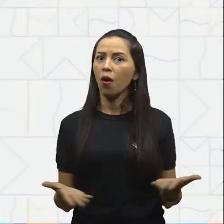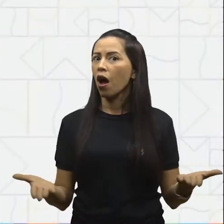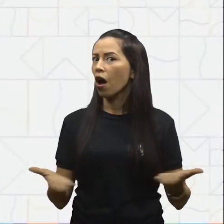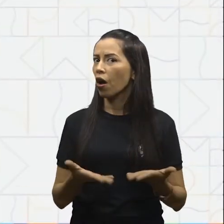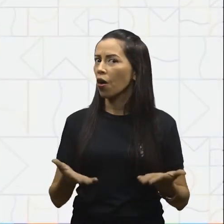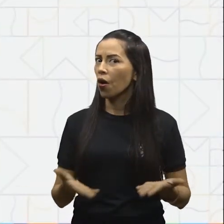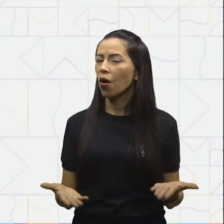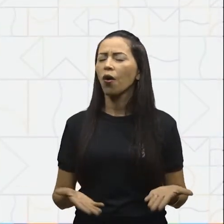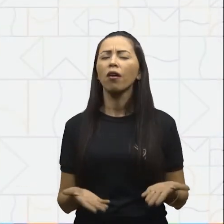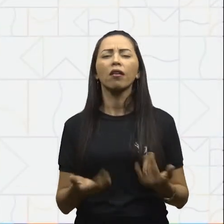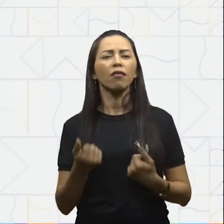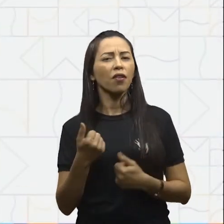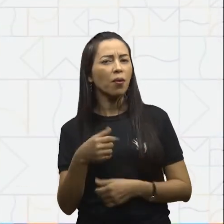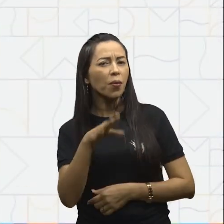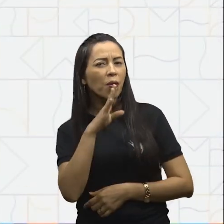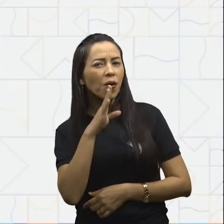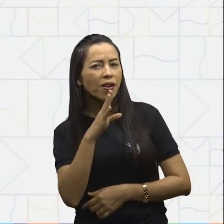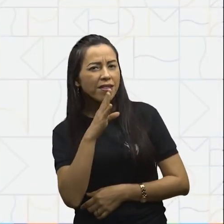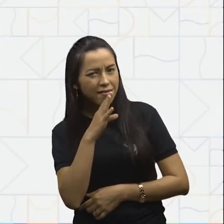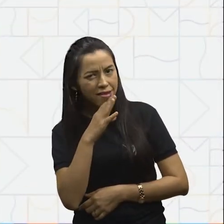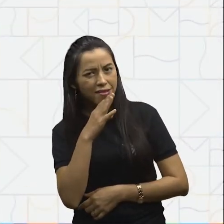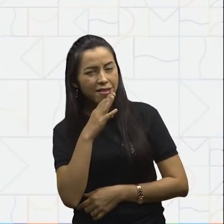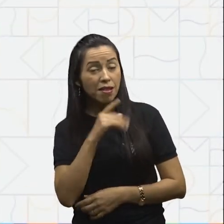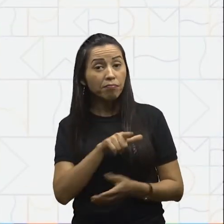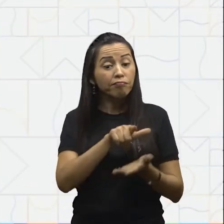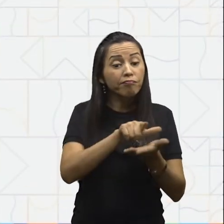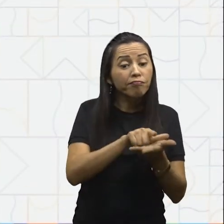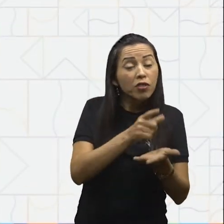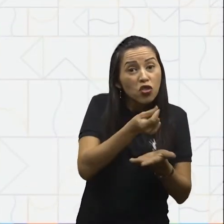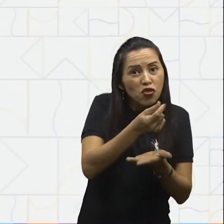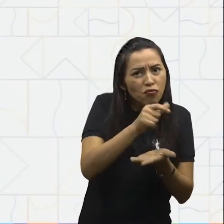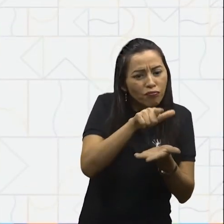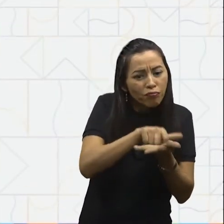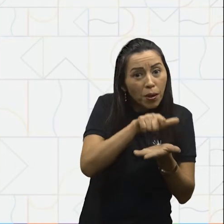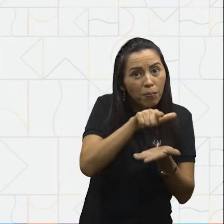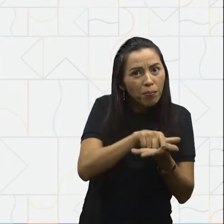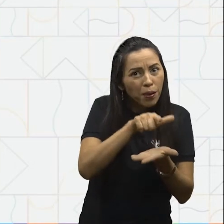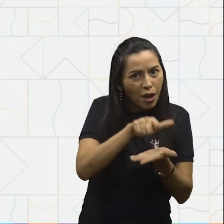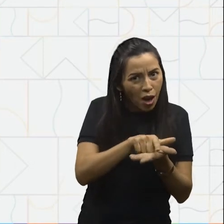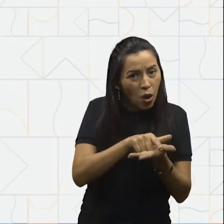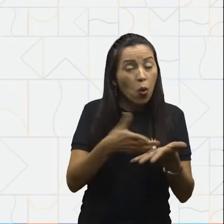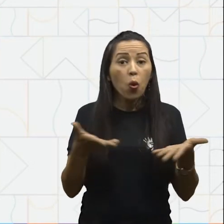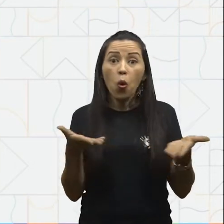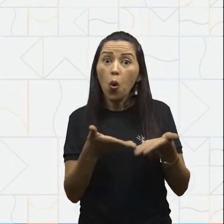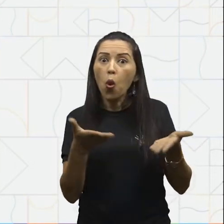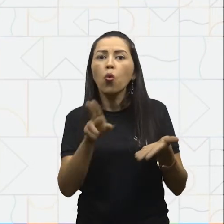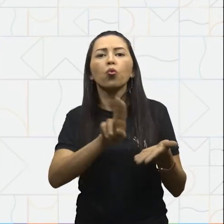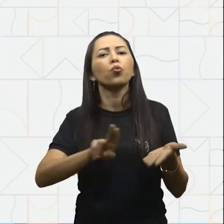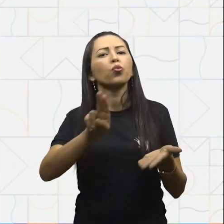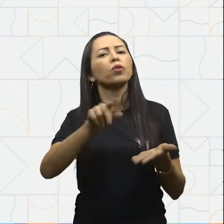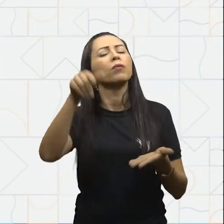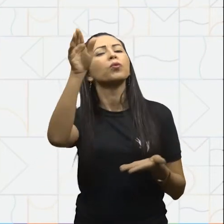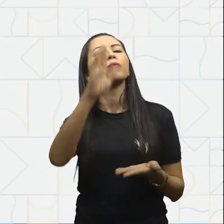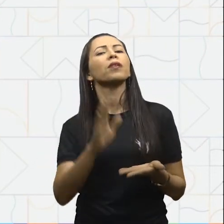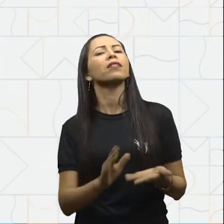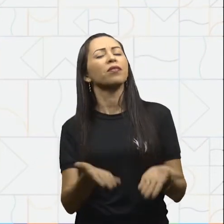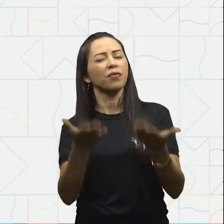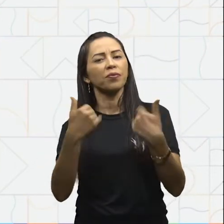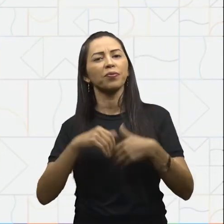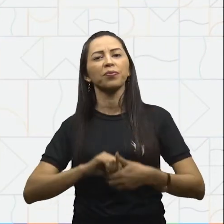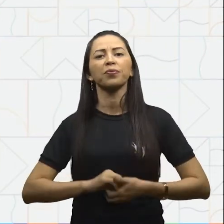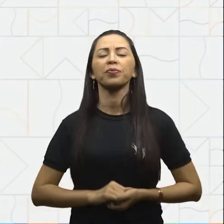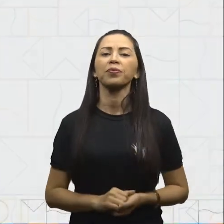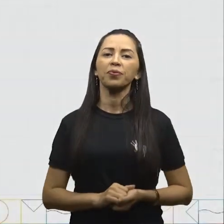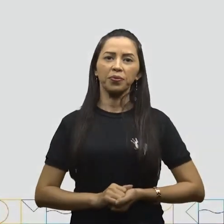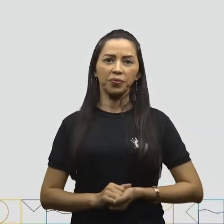Chegou a hora de conhecermos as cédulas que usamos hoje no Brasil. Então vamos